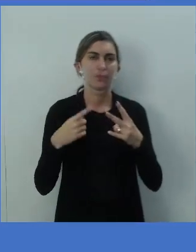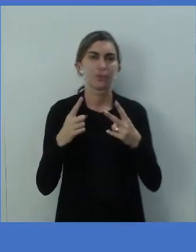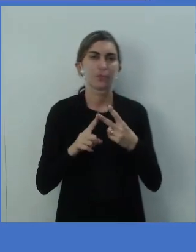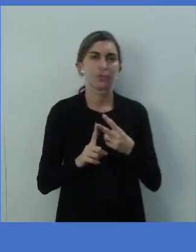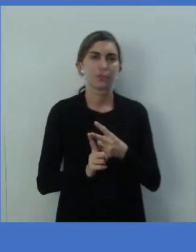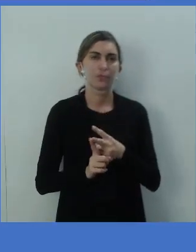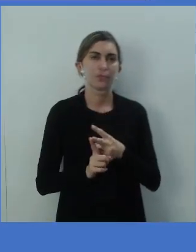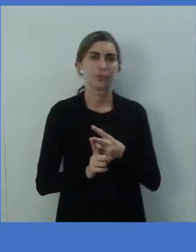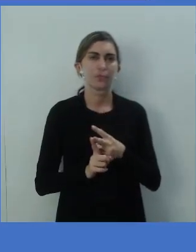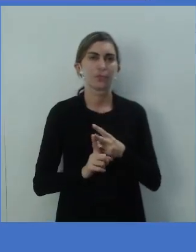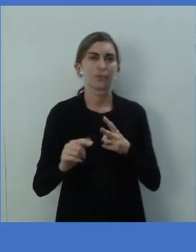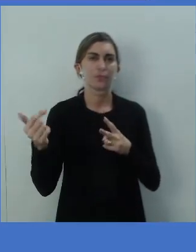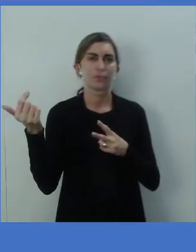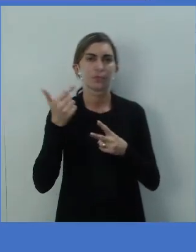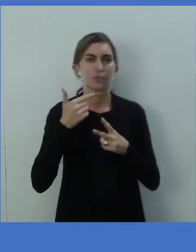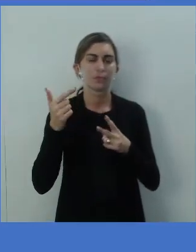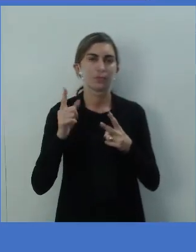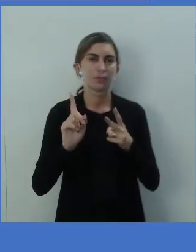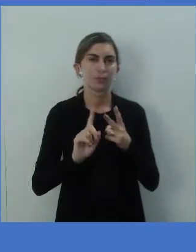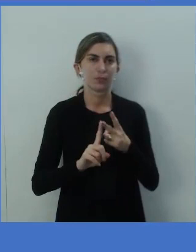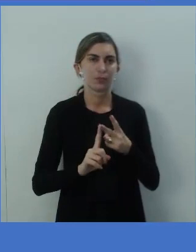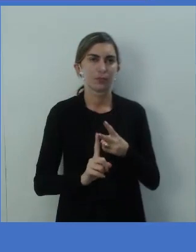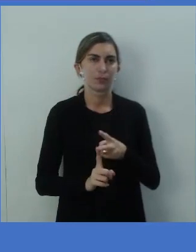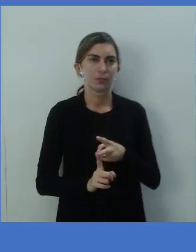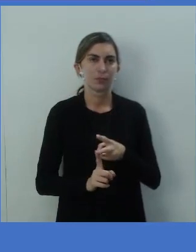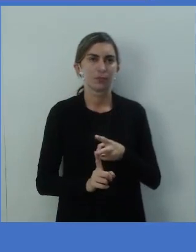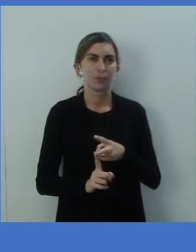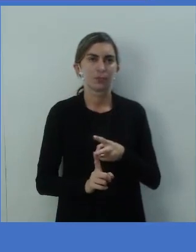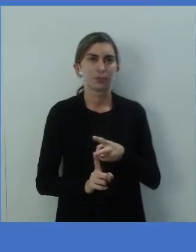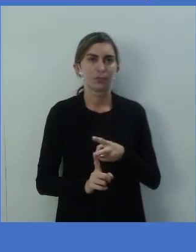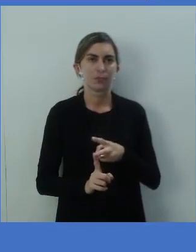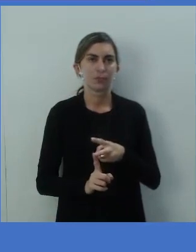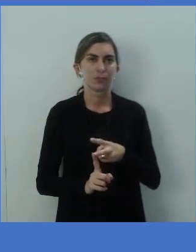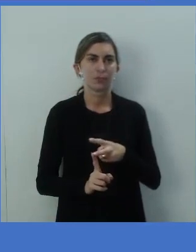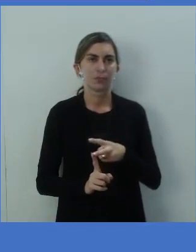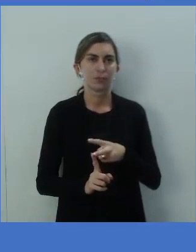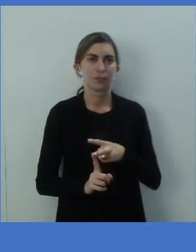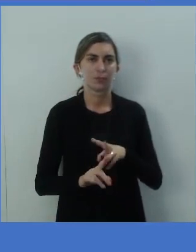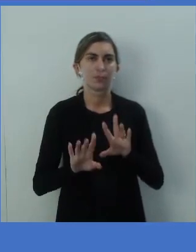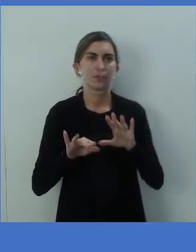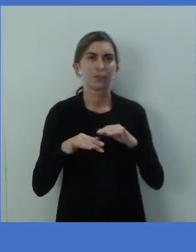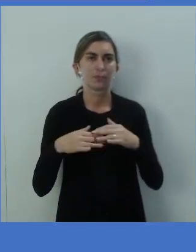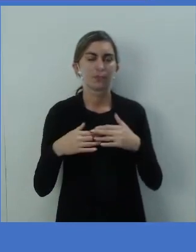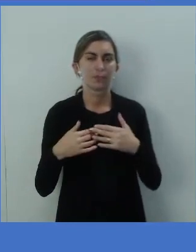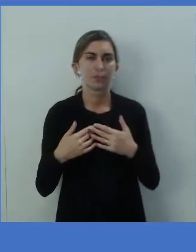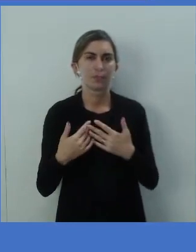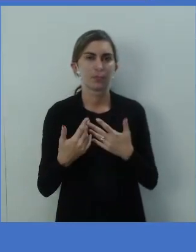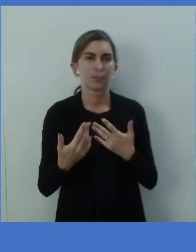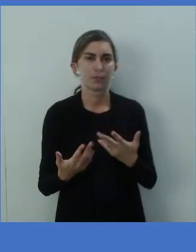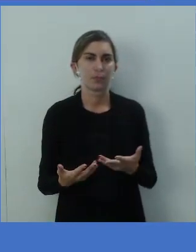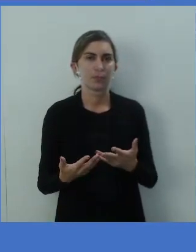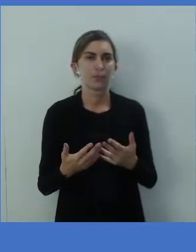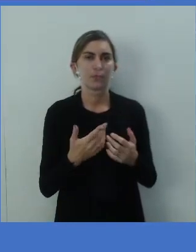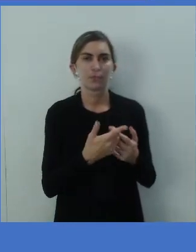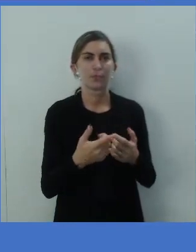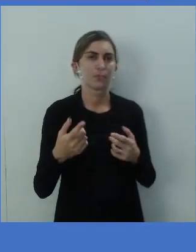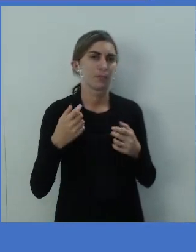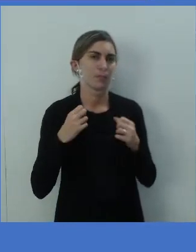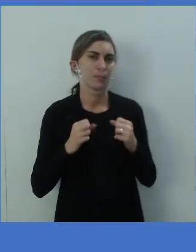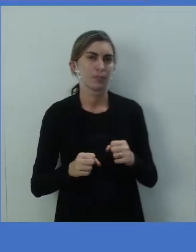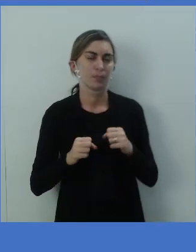a segunda, he could speak five languages, interprets. Ele poderia